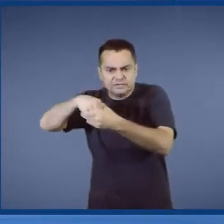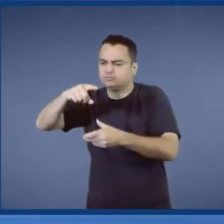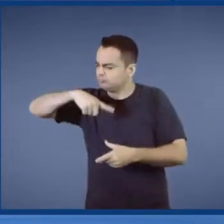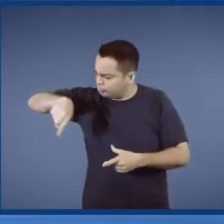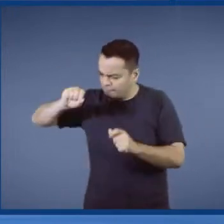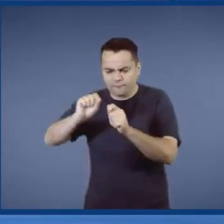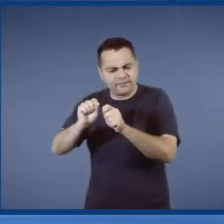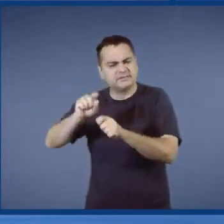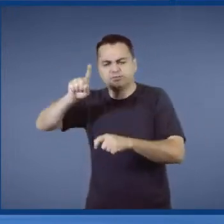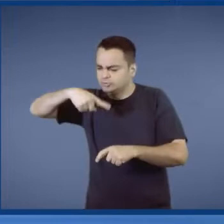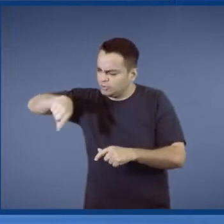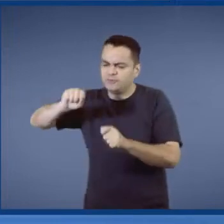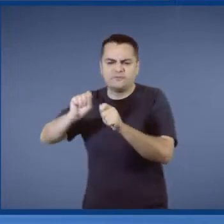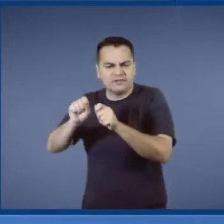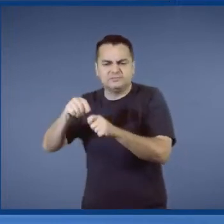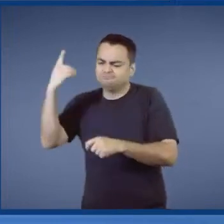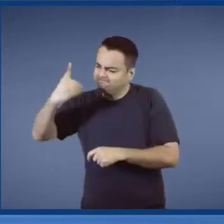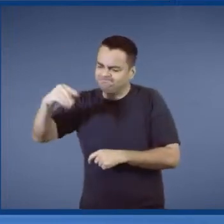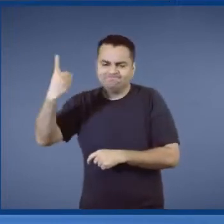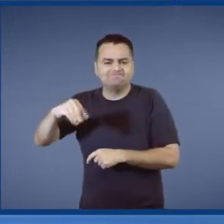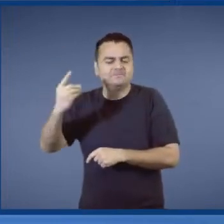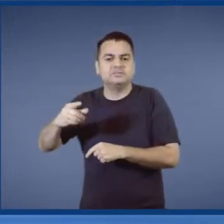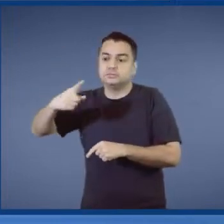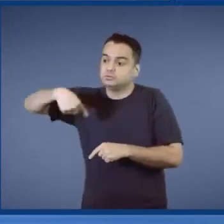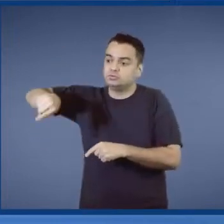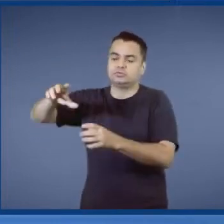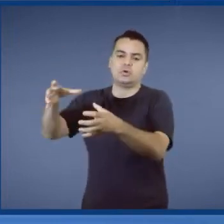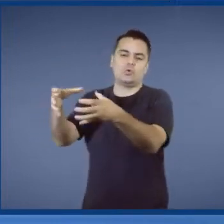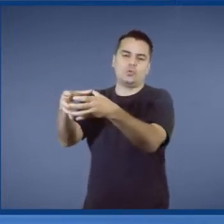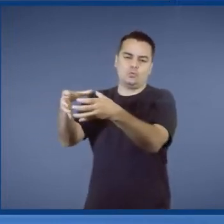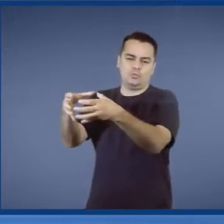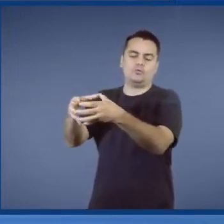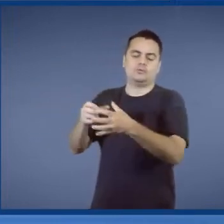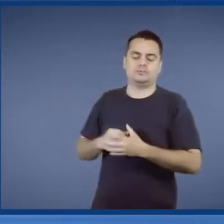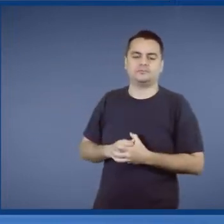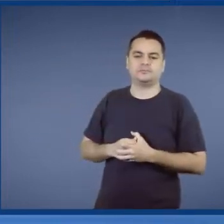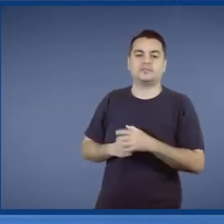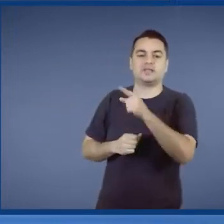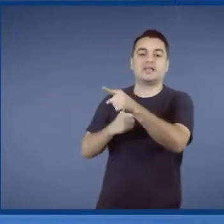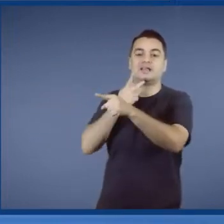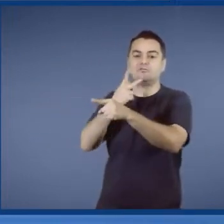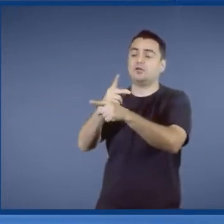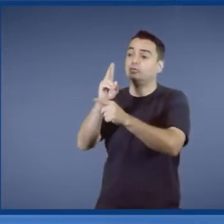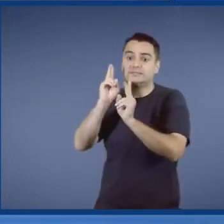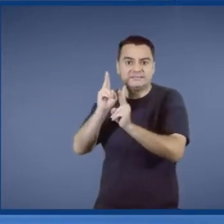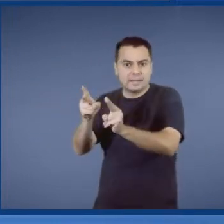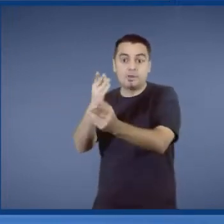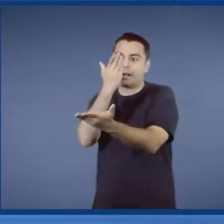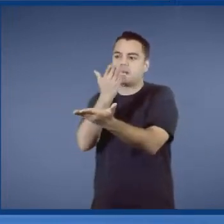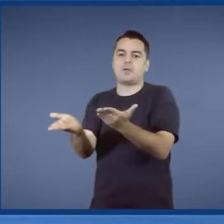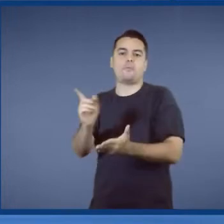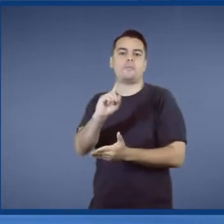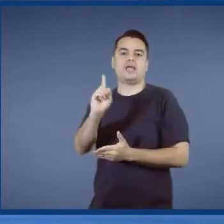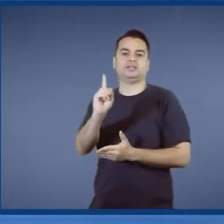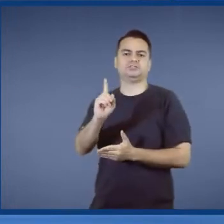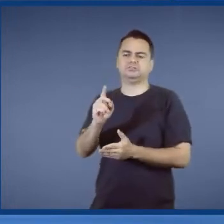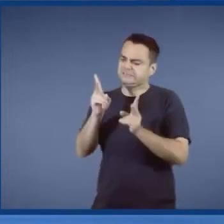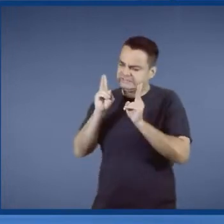fazer. E eu conto com um exército muito competente que é invicto igual o exército de Caxias. Não perde uma. Não perde uma.